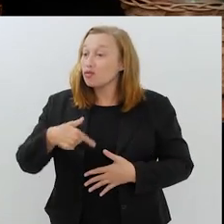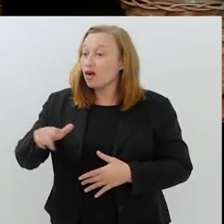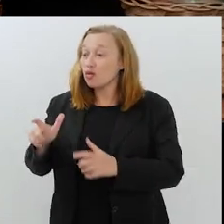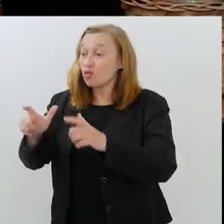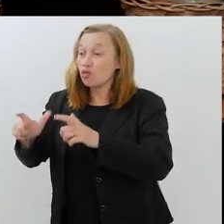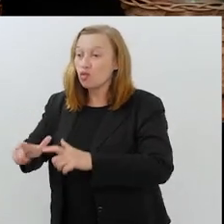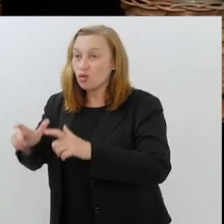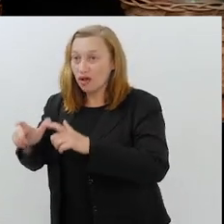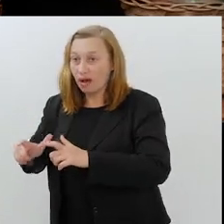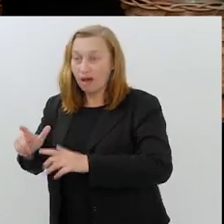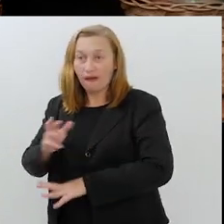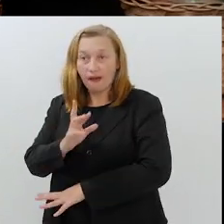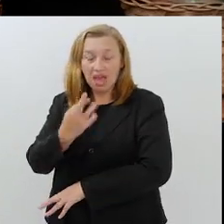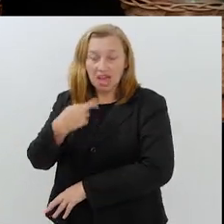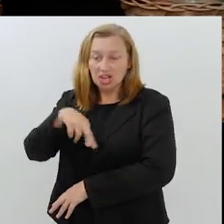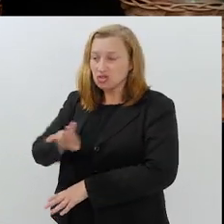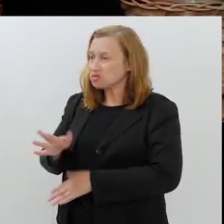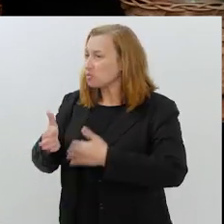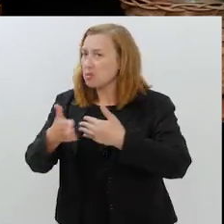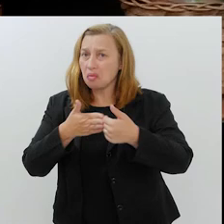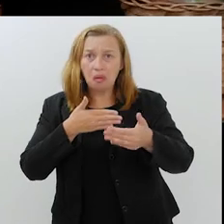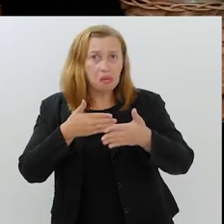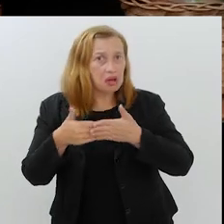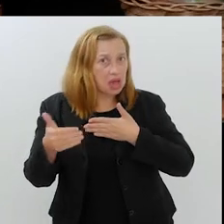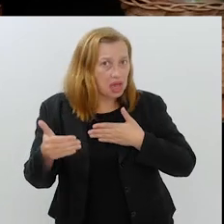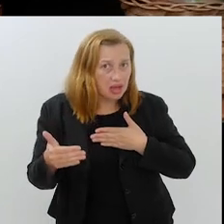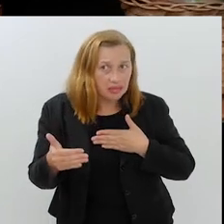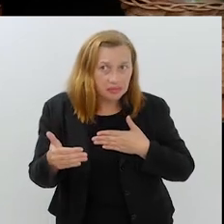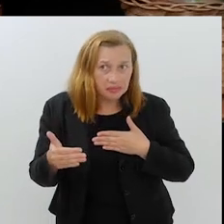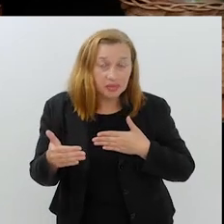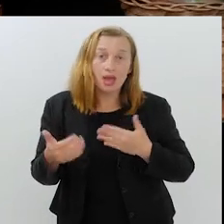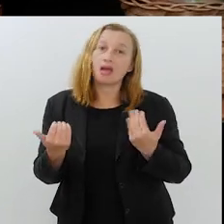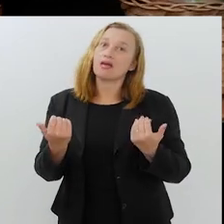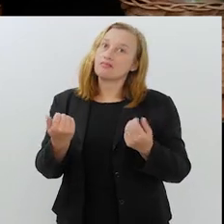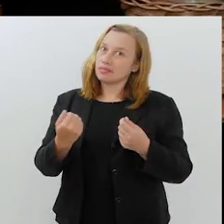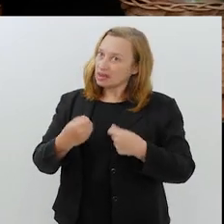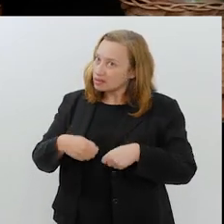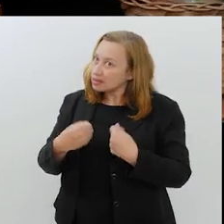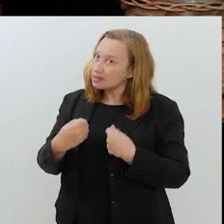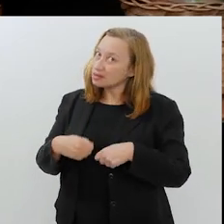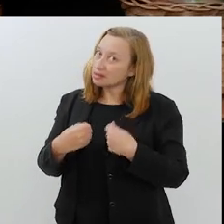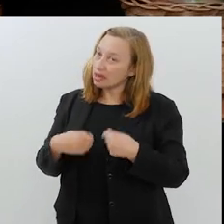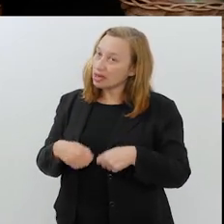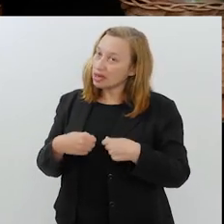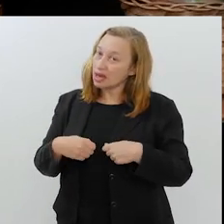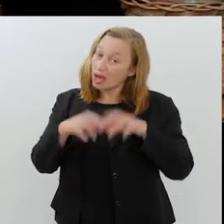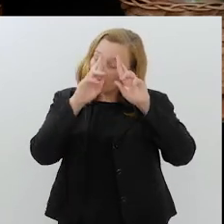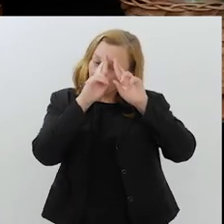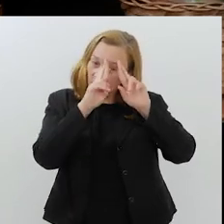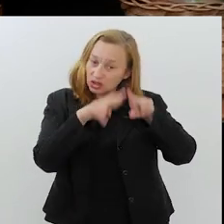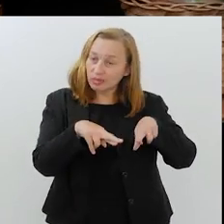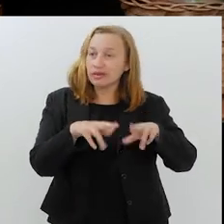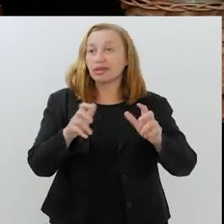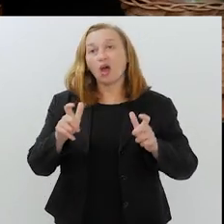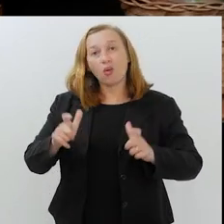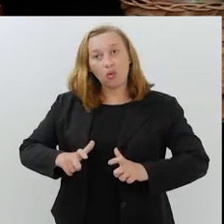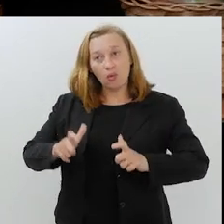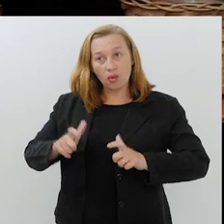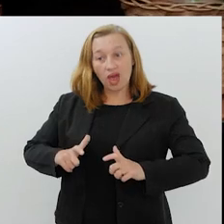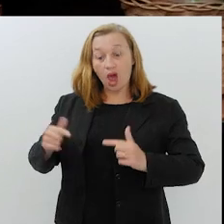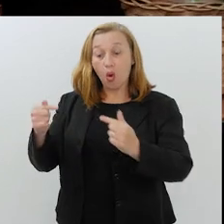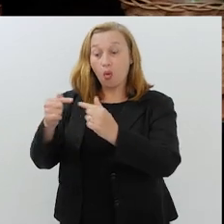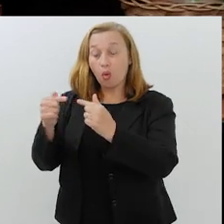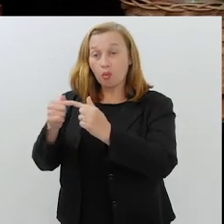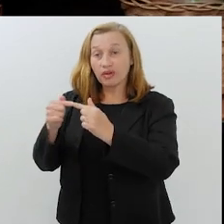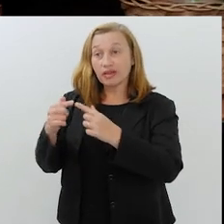espaço religioso, seja ele qual for, ela deveria se vestir de acordo.